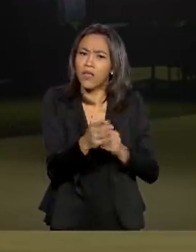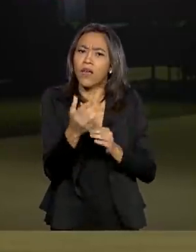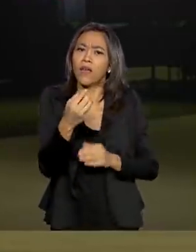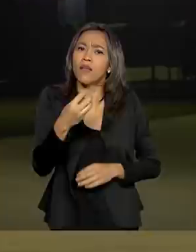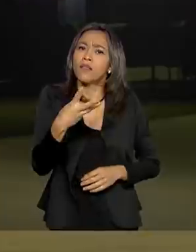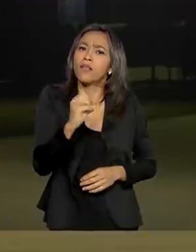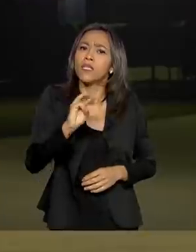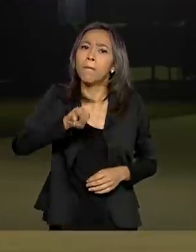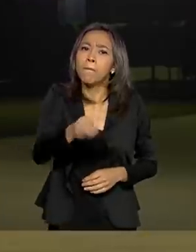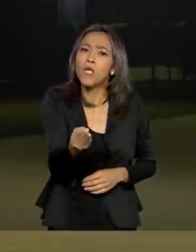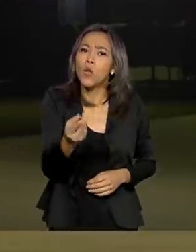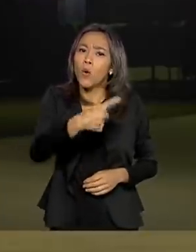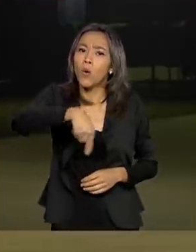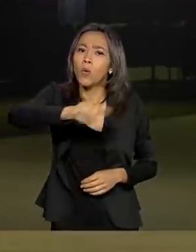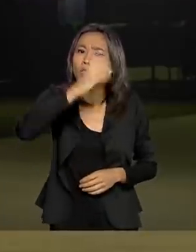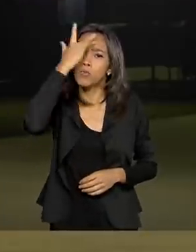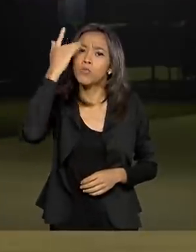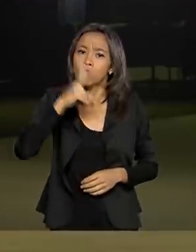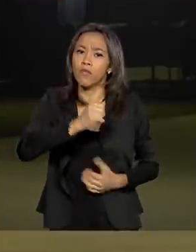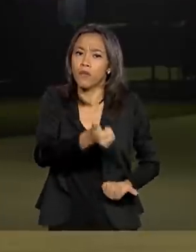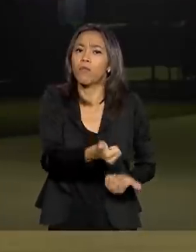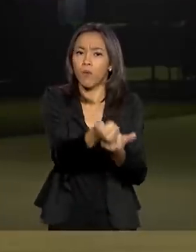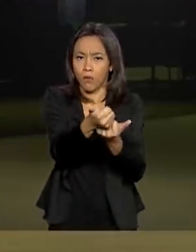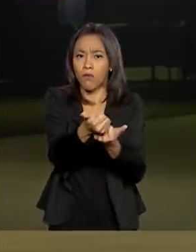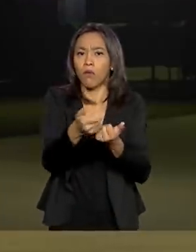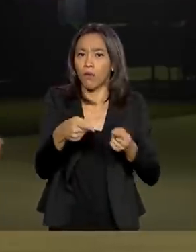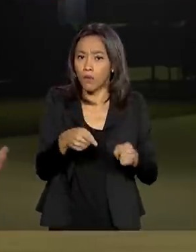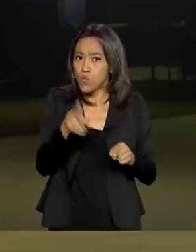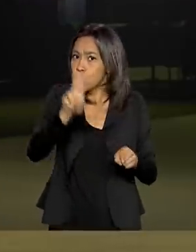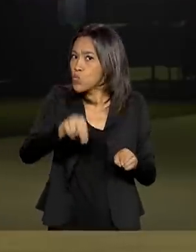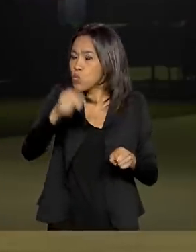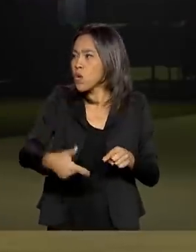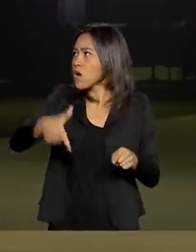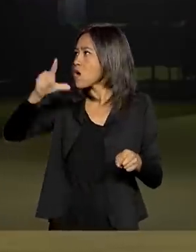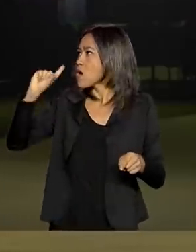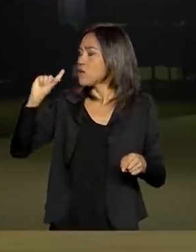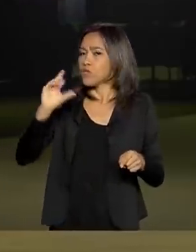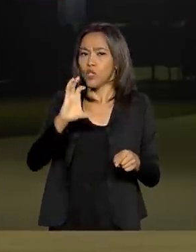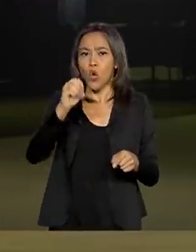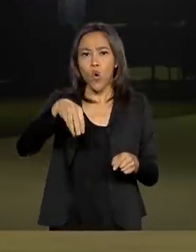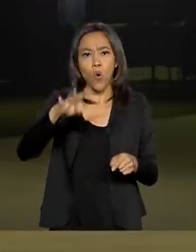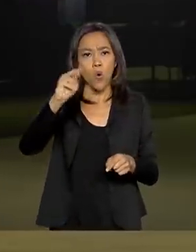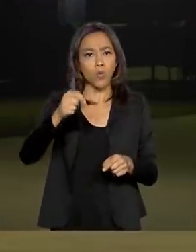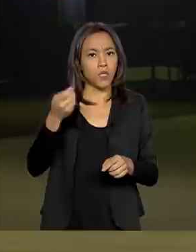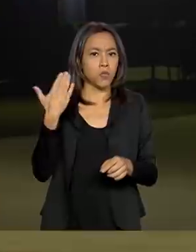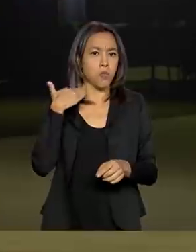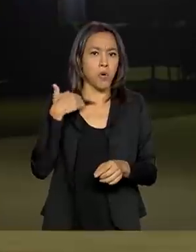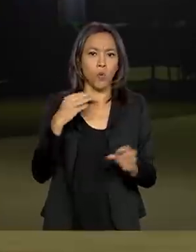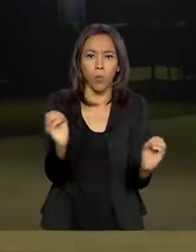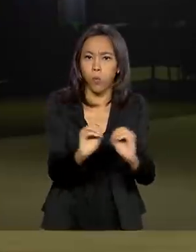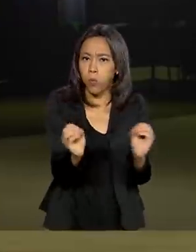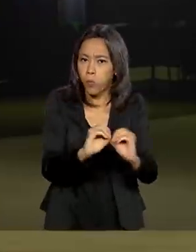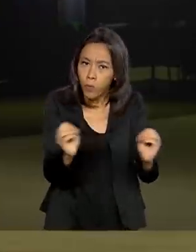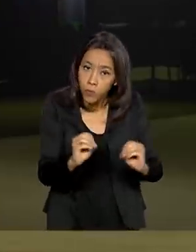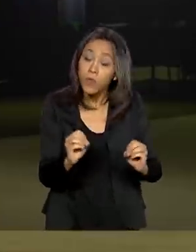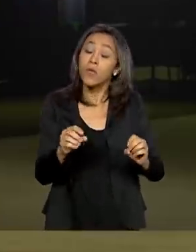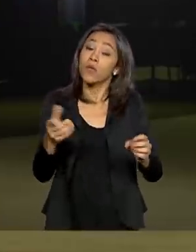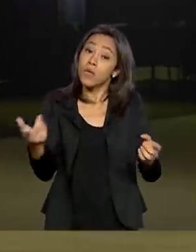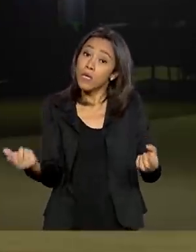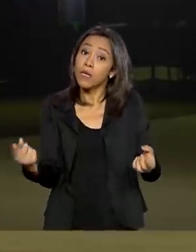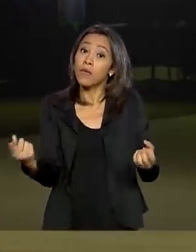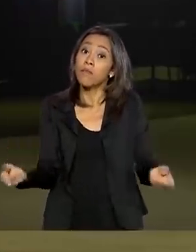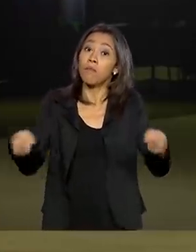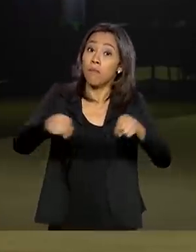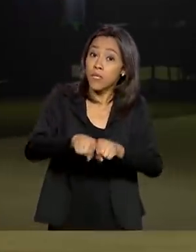serão bancarizados pela primeira vez, nunca tiveram uma conta em banco e, junto com as pessoas do Cadastro